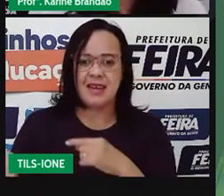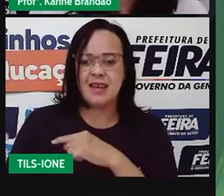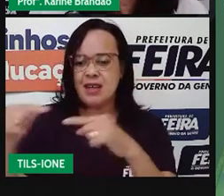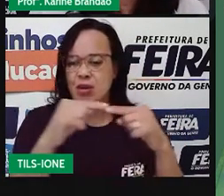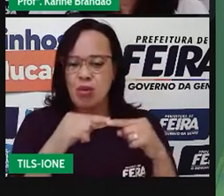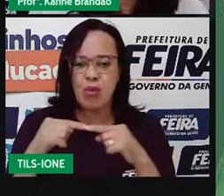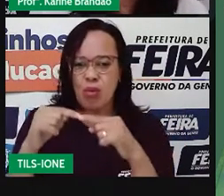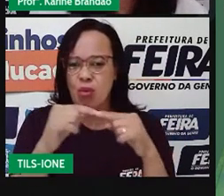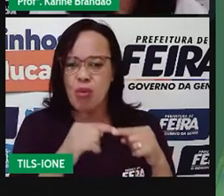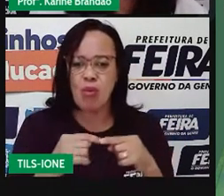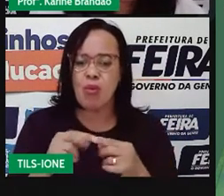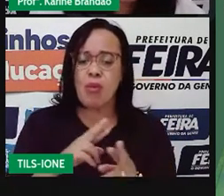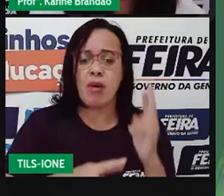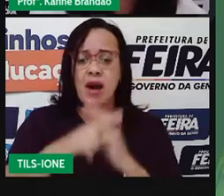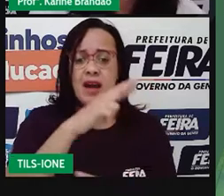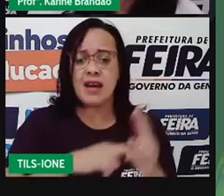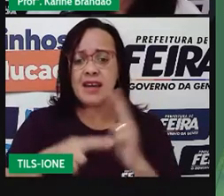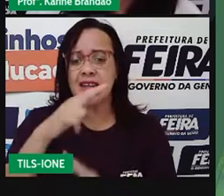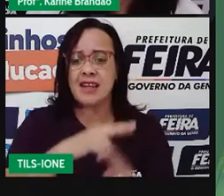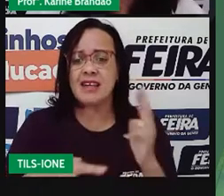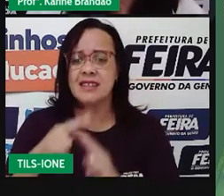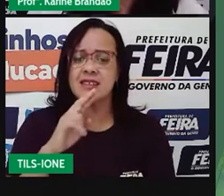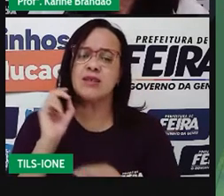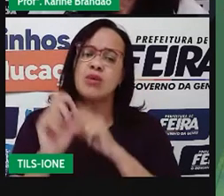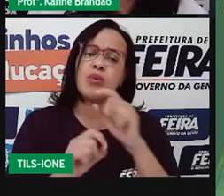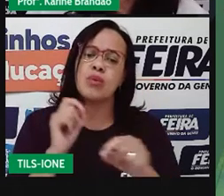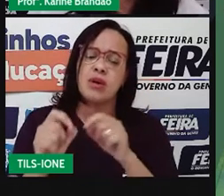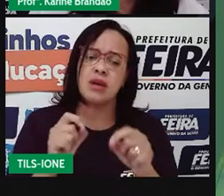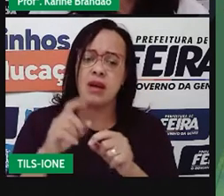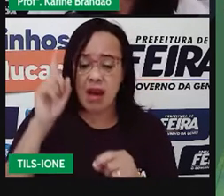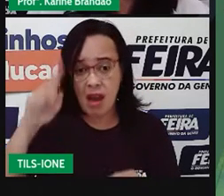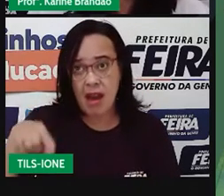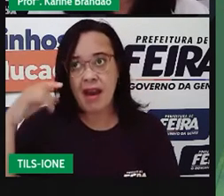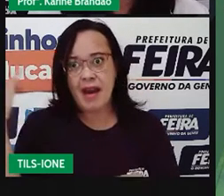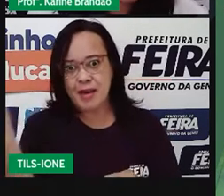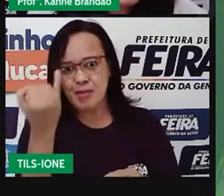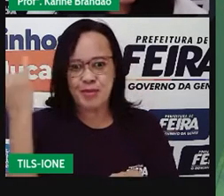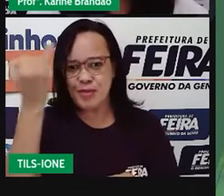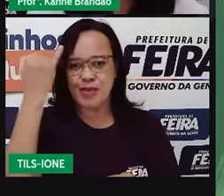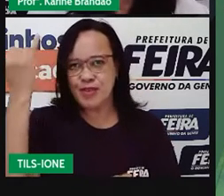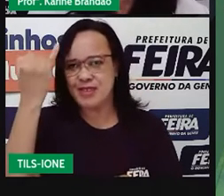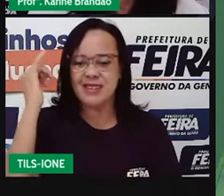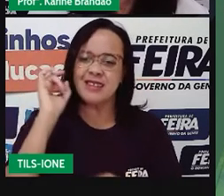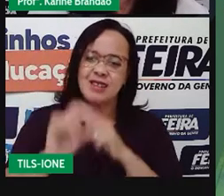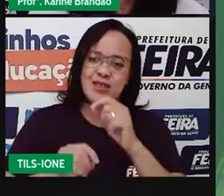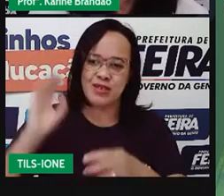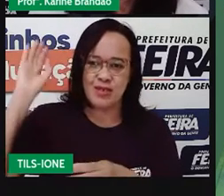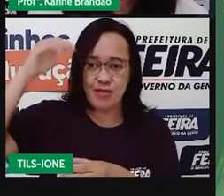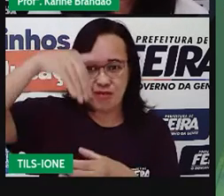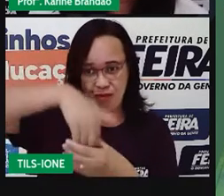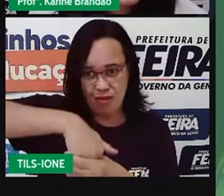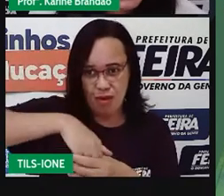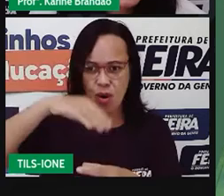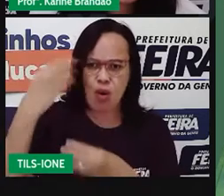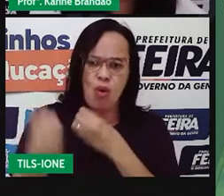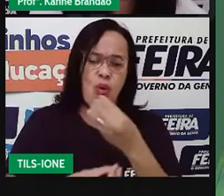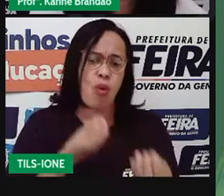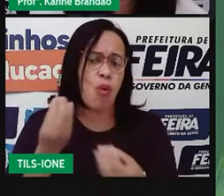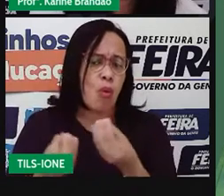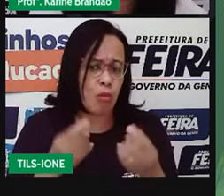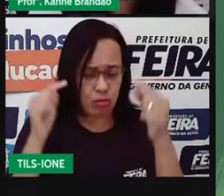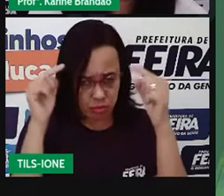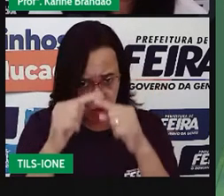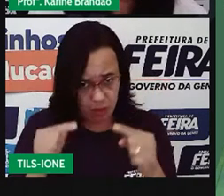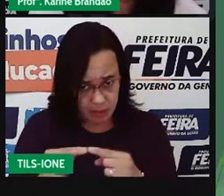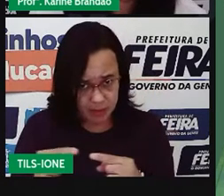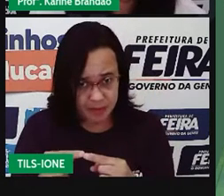importante a gente tomar decisões na hora de votar para a nossa sociedade, para que